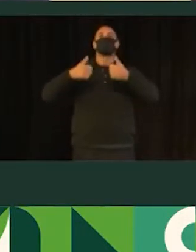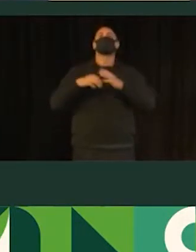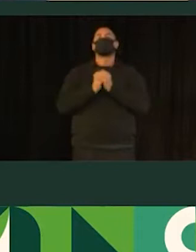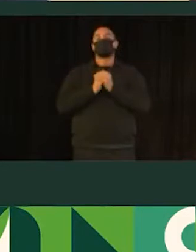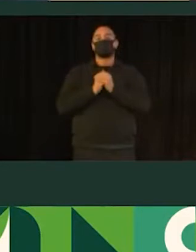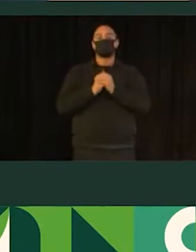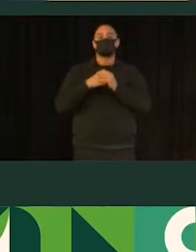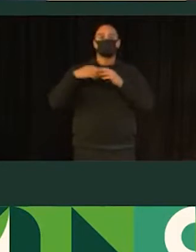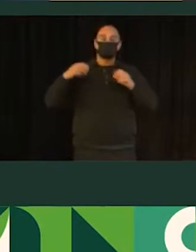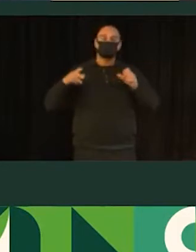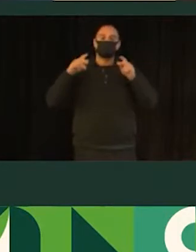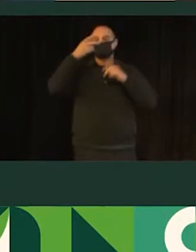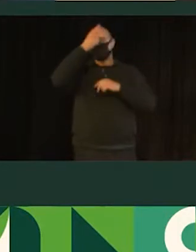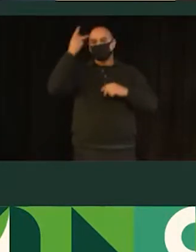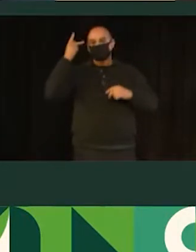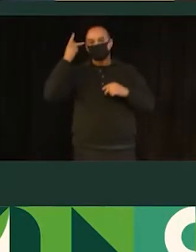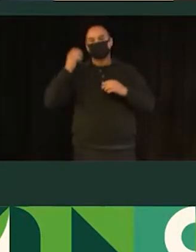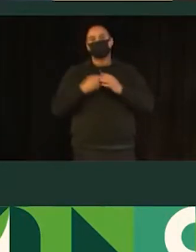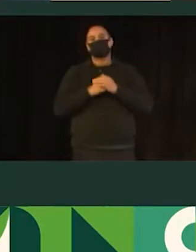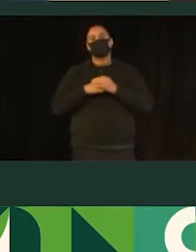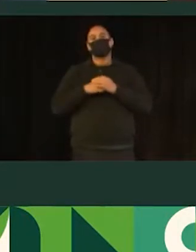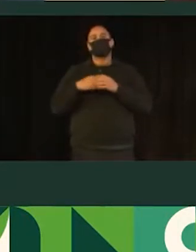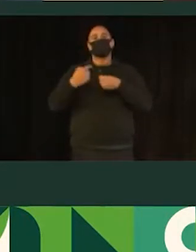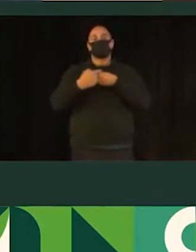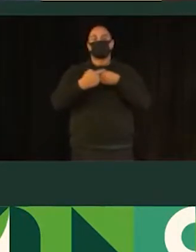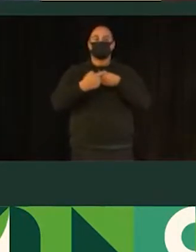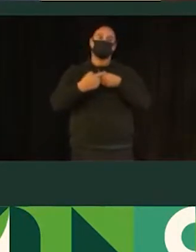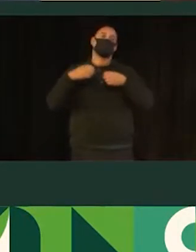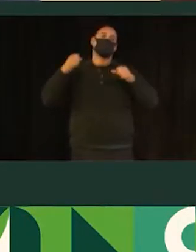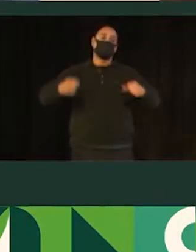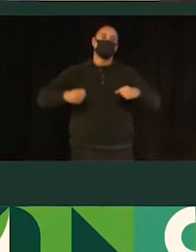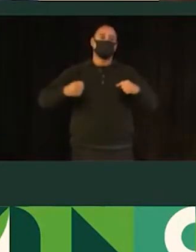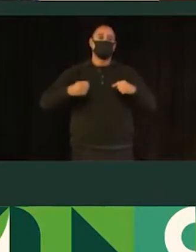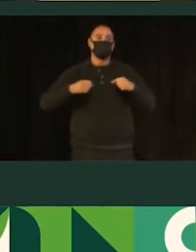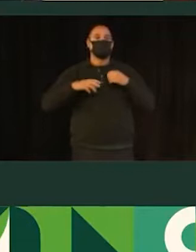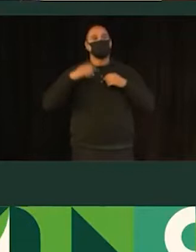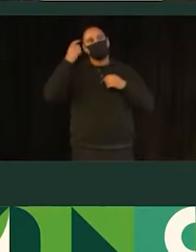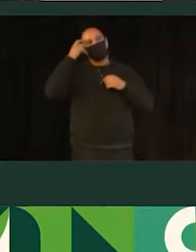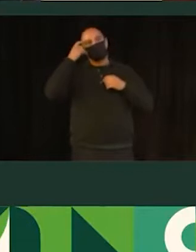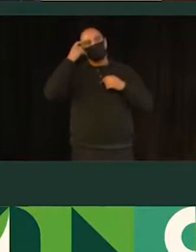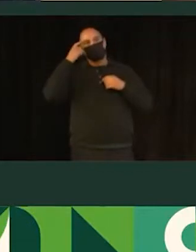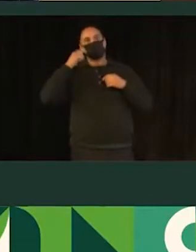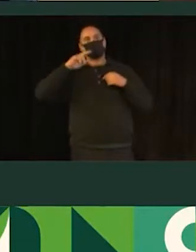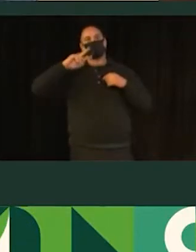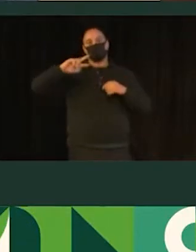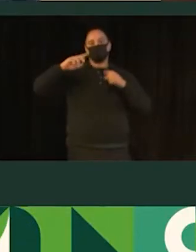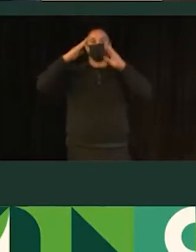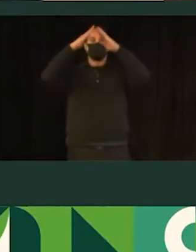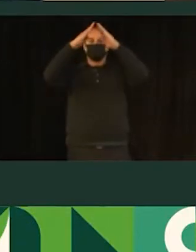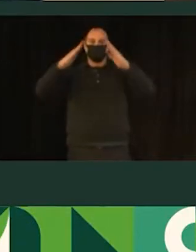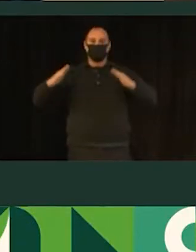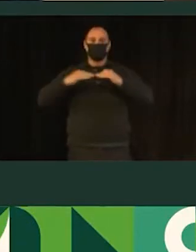com a lógica que tem na ilustração do TDP, da pirâmide invertida, que coloca os pedestres no topo, seguido dos